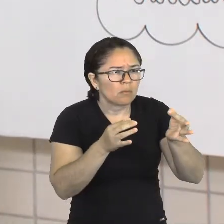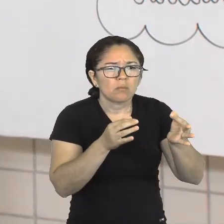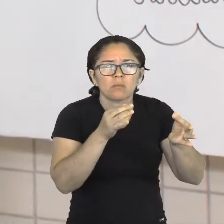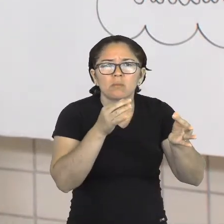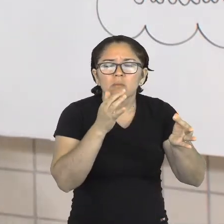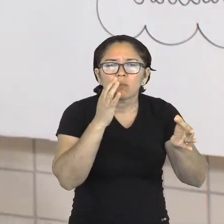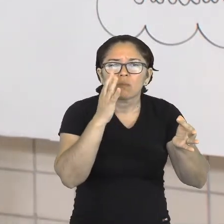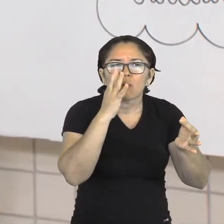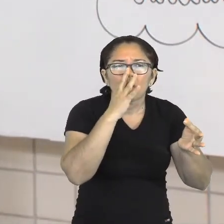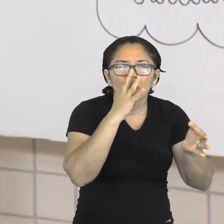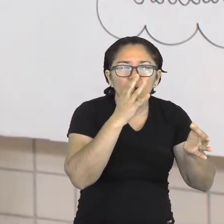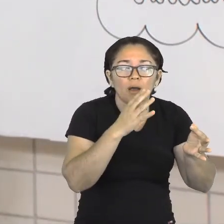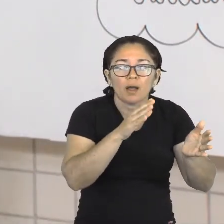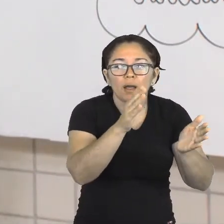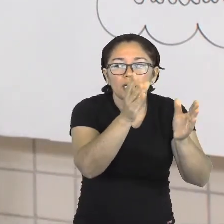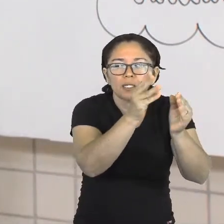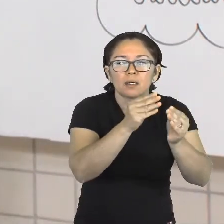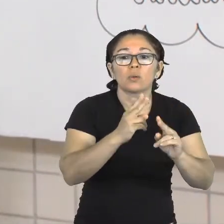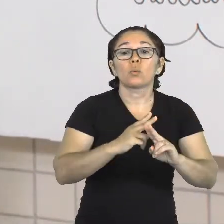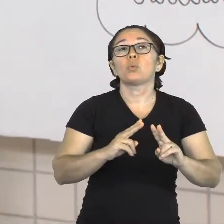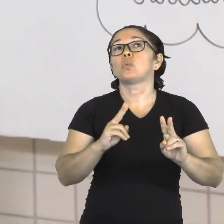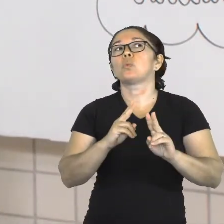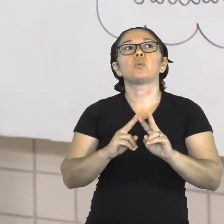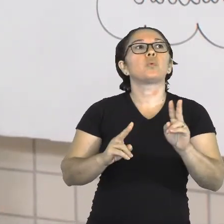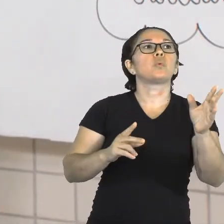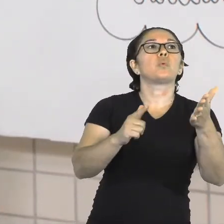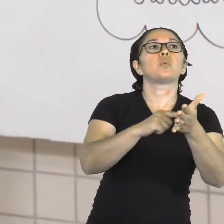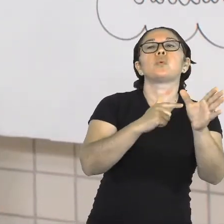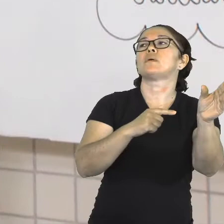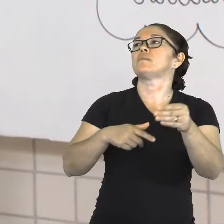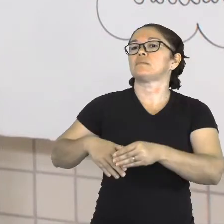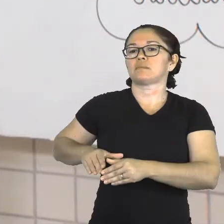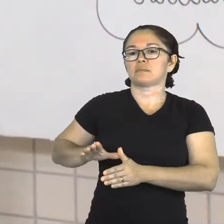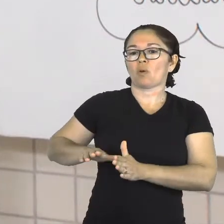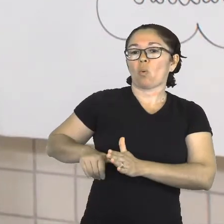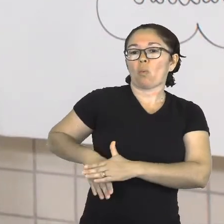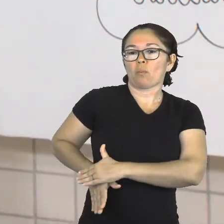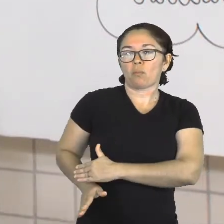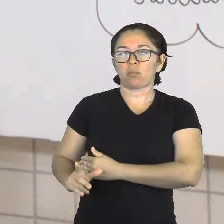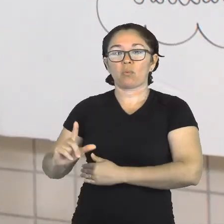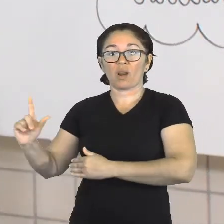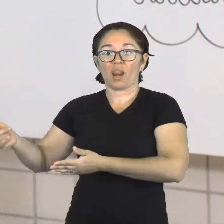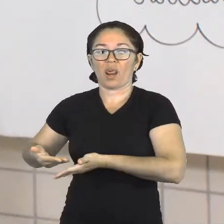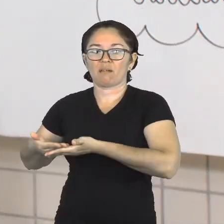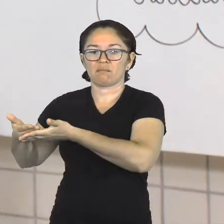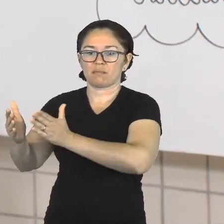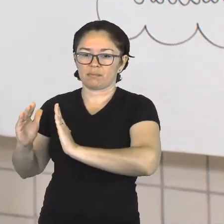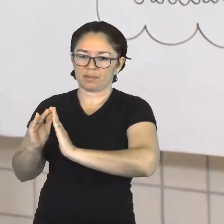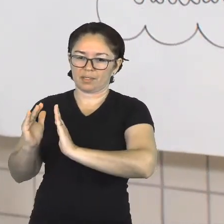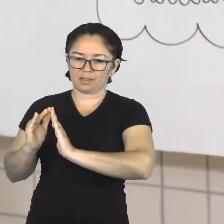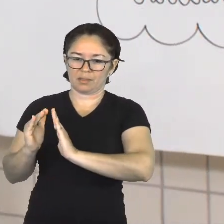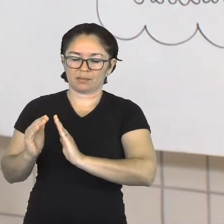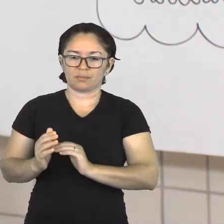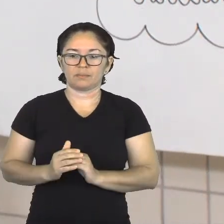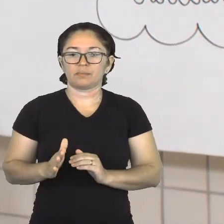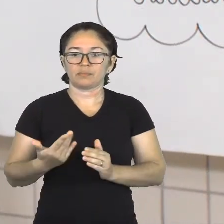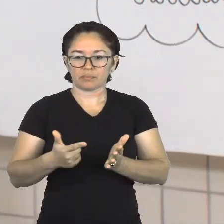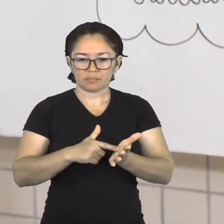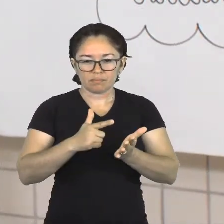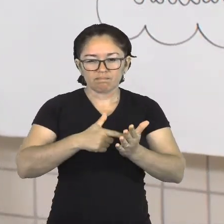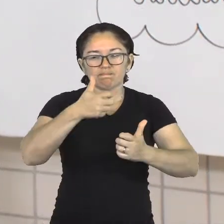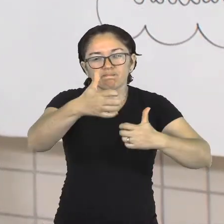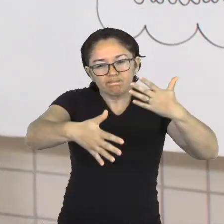daí, ela começou a pegar os livros, porque ela tinha vontade de ler desse aprendizado. Então, enquanto a história